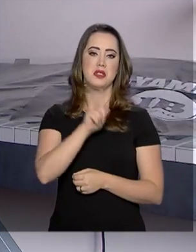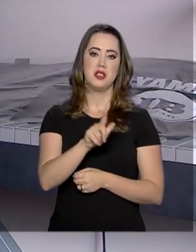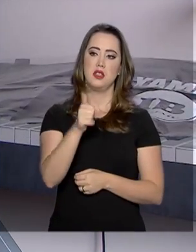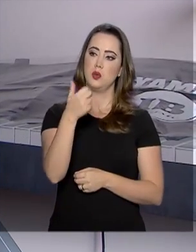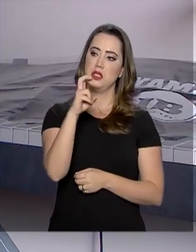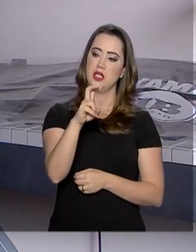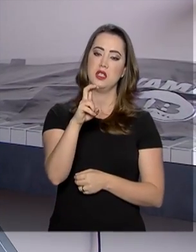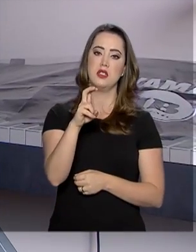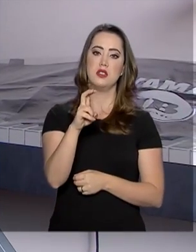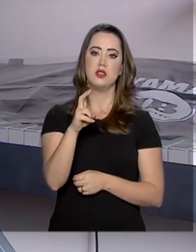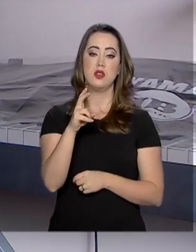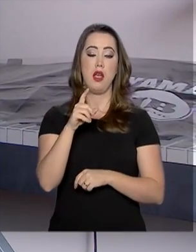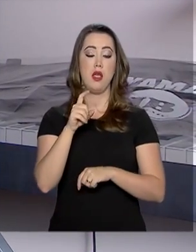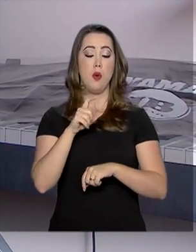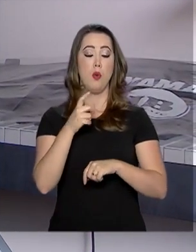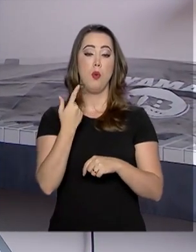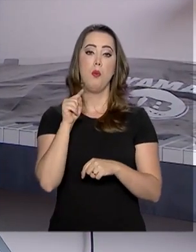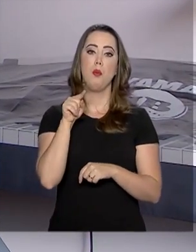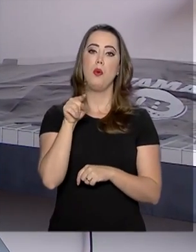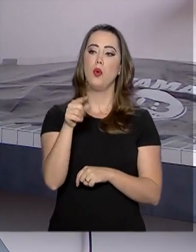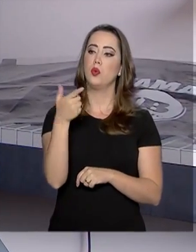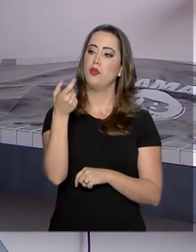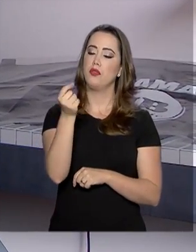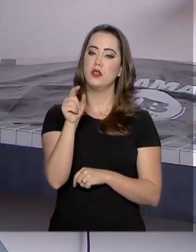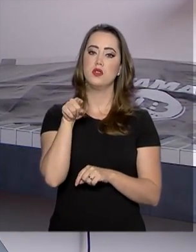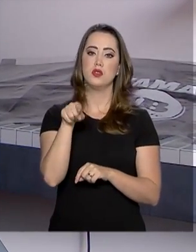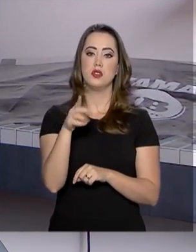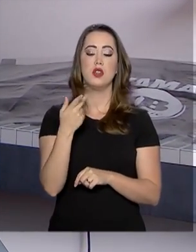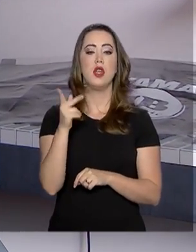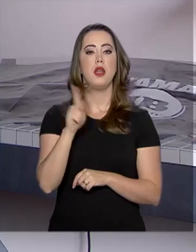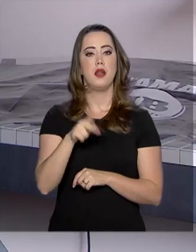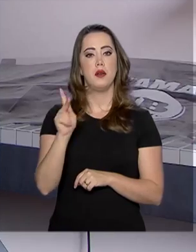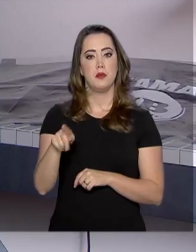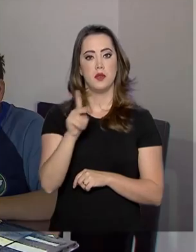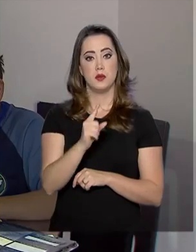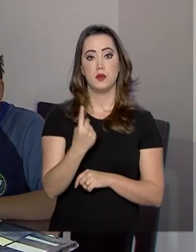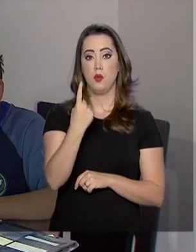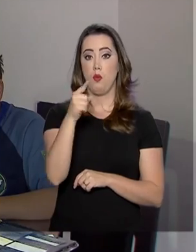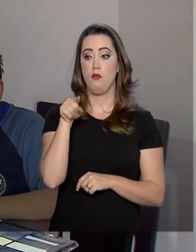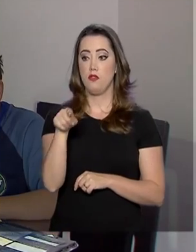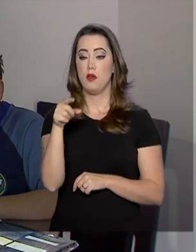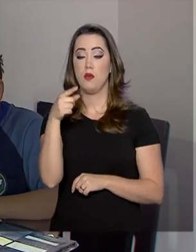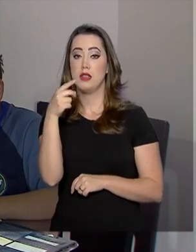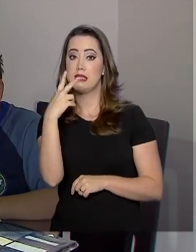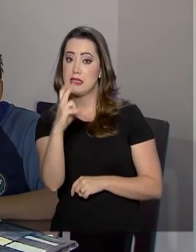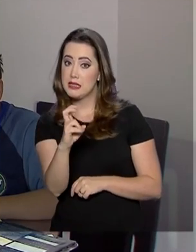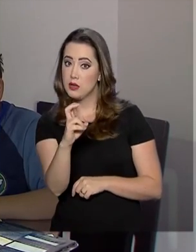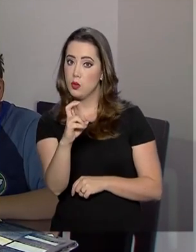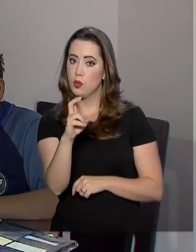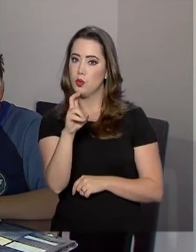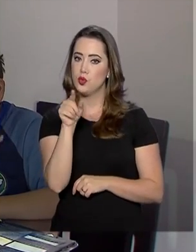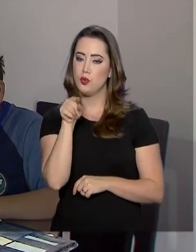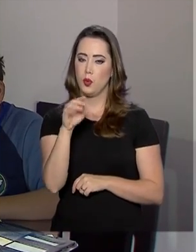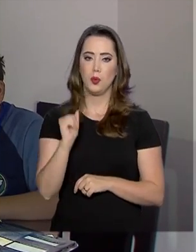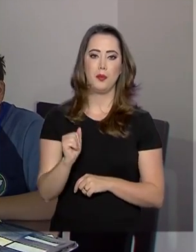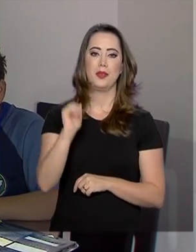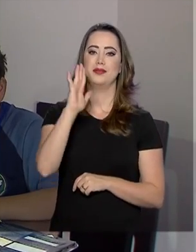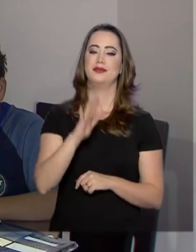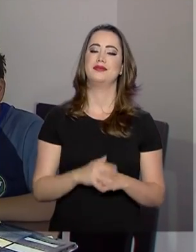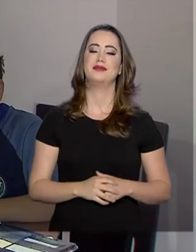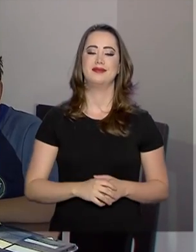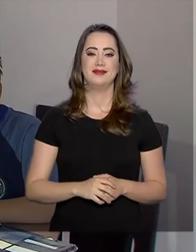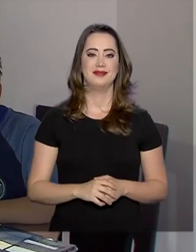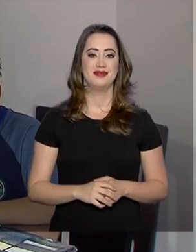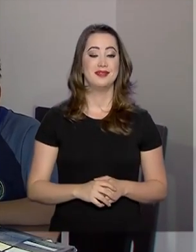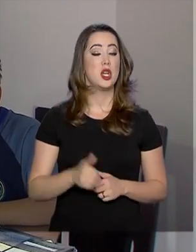valia 20, e daí ela me deu 1,5 de ponto extra. 18 milhões de estudantes participaram da Olimpíada